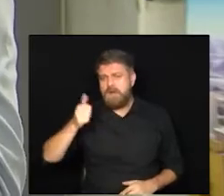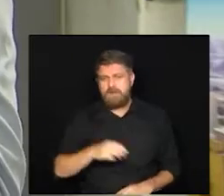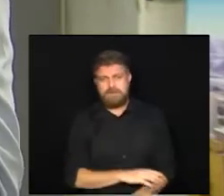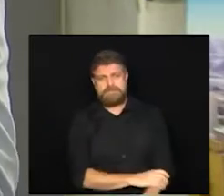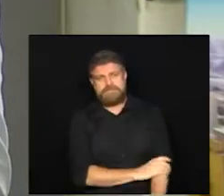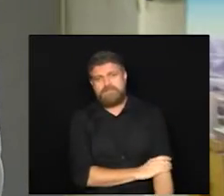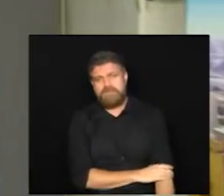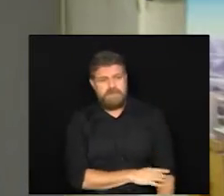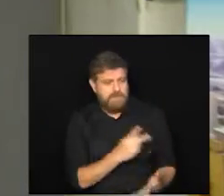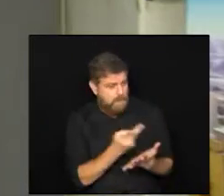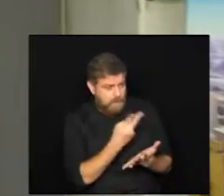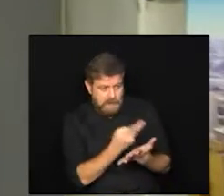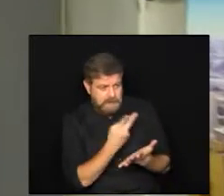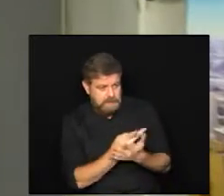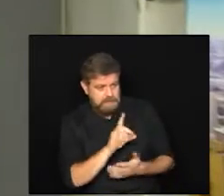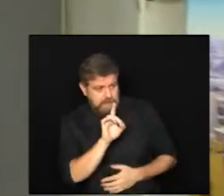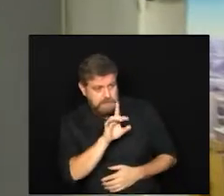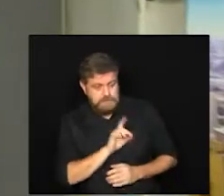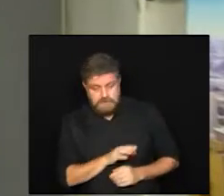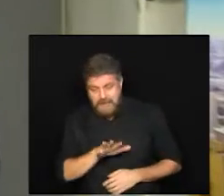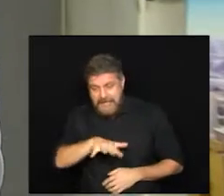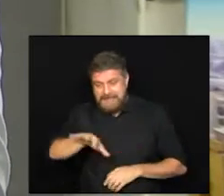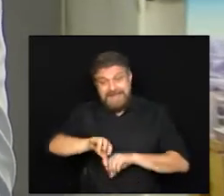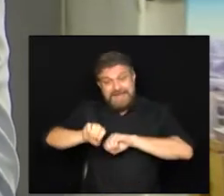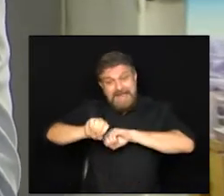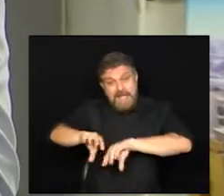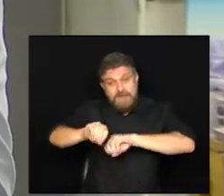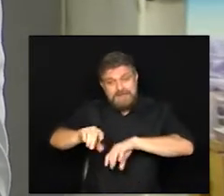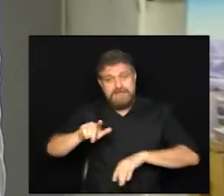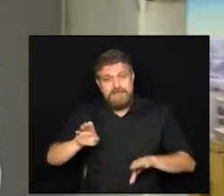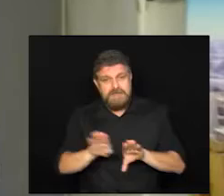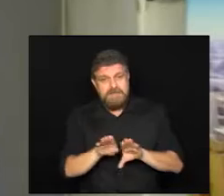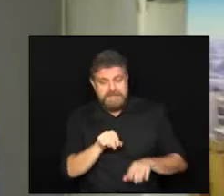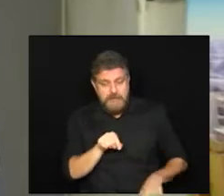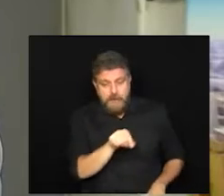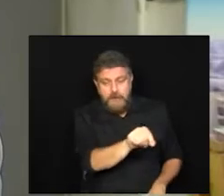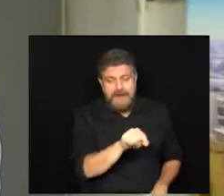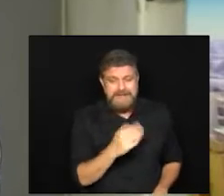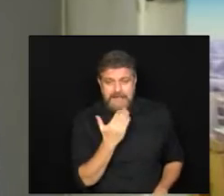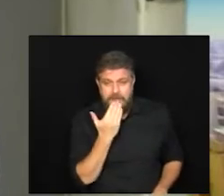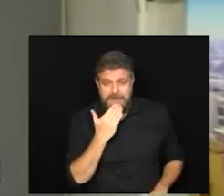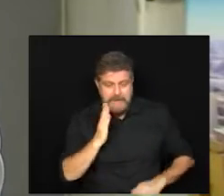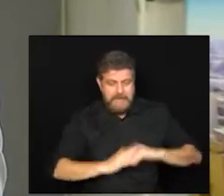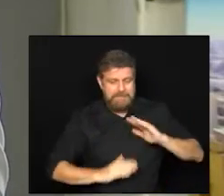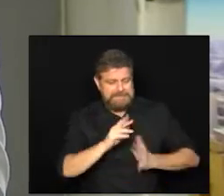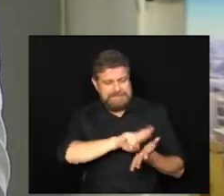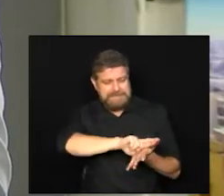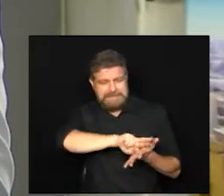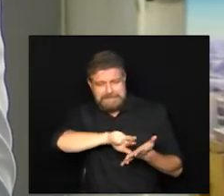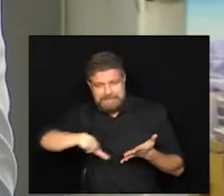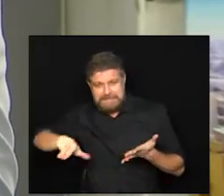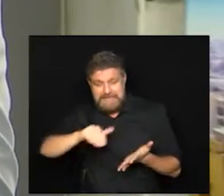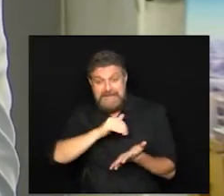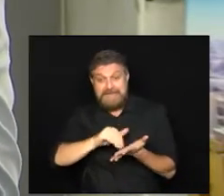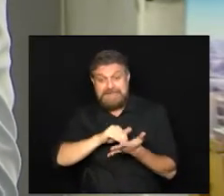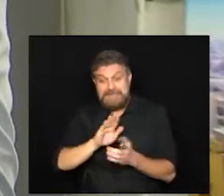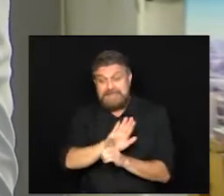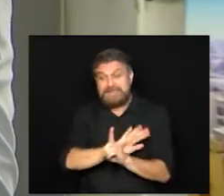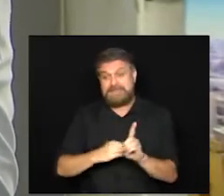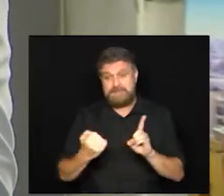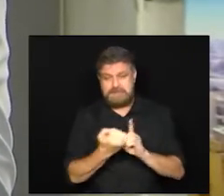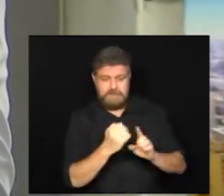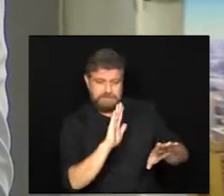não foi erro é que você falou só da questão da educação a gente tem também o cartão Nutrir e outras ações da Secretaria de Assistência Social